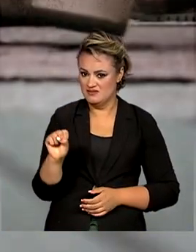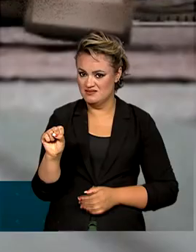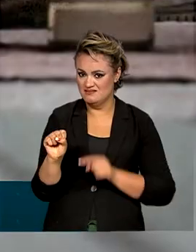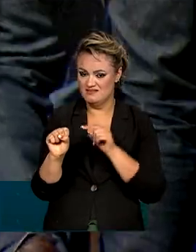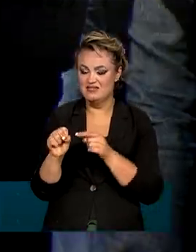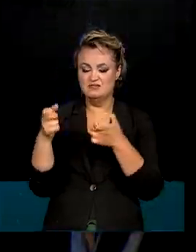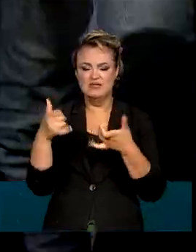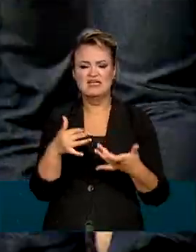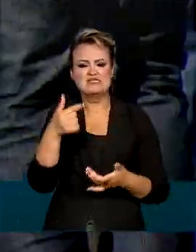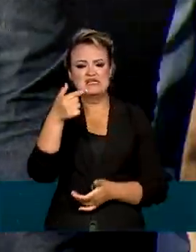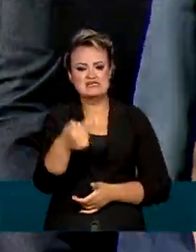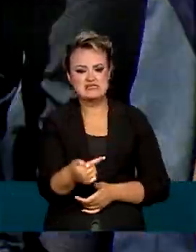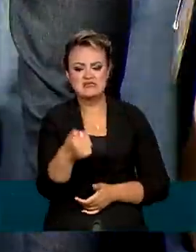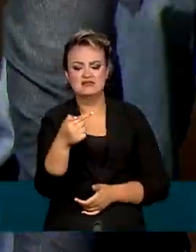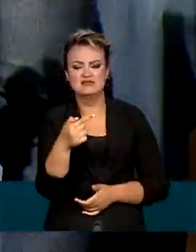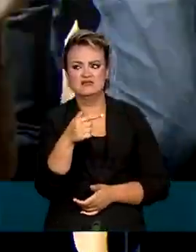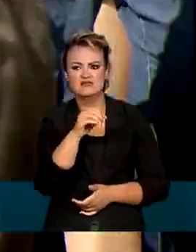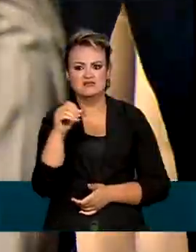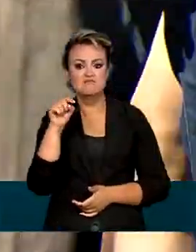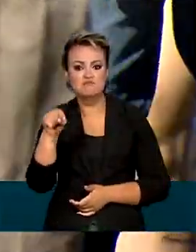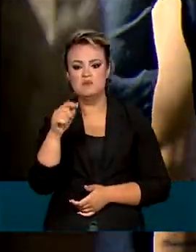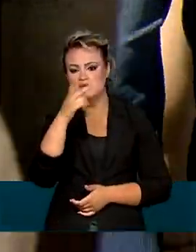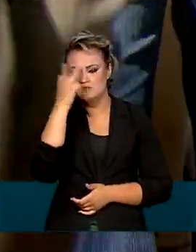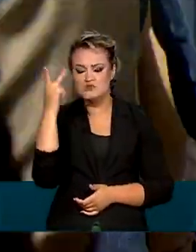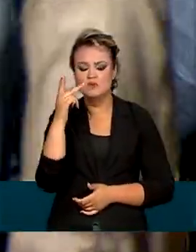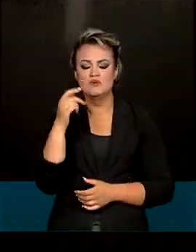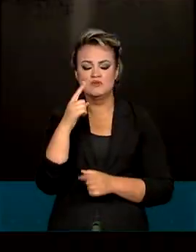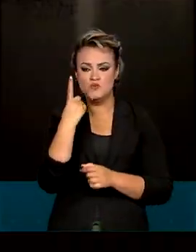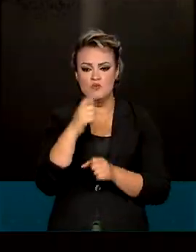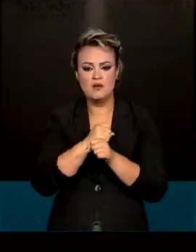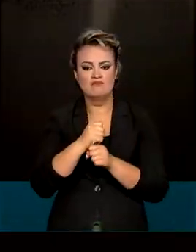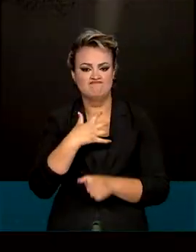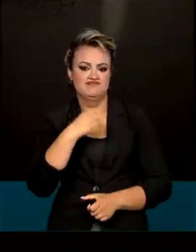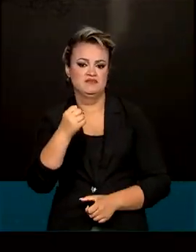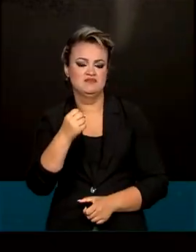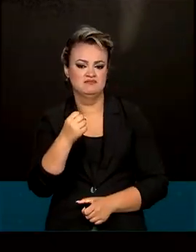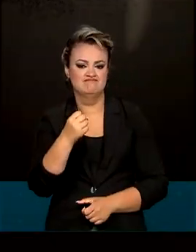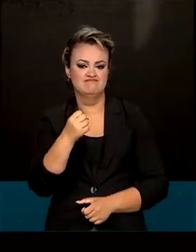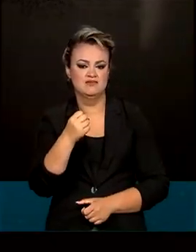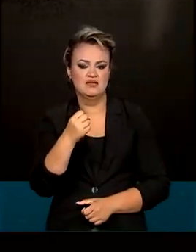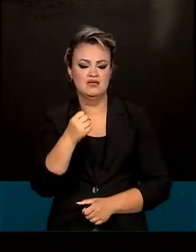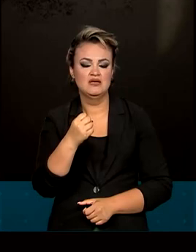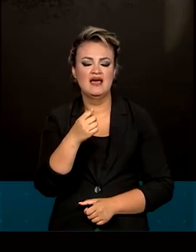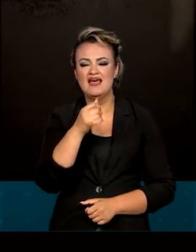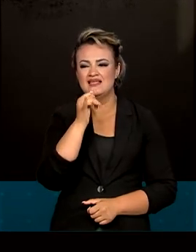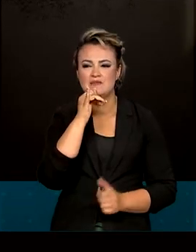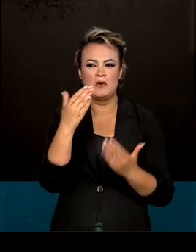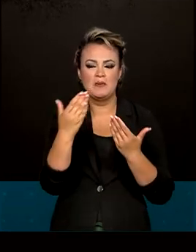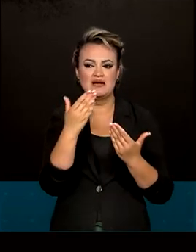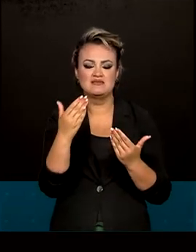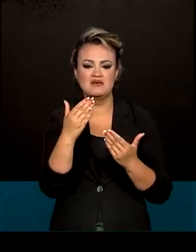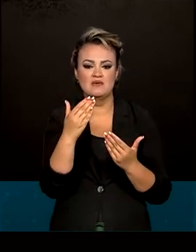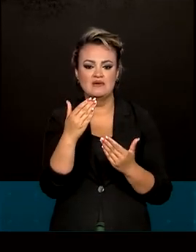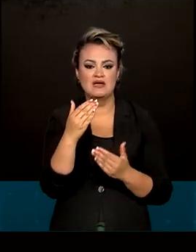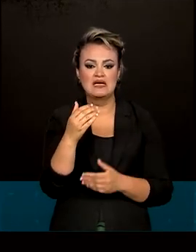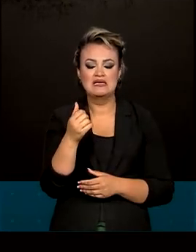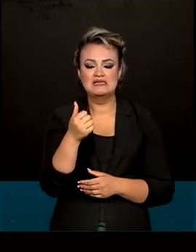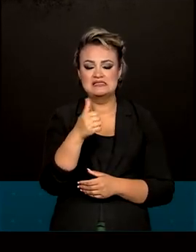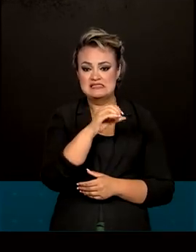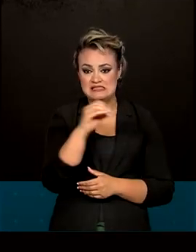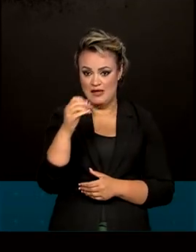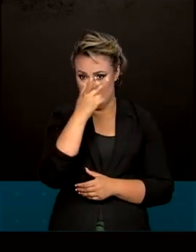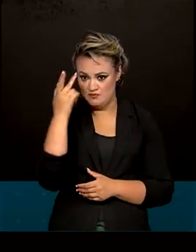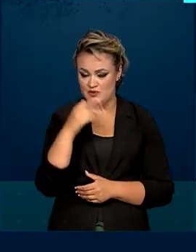Saúde, mais de 700 mil pessoas se suicidam todo ano. Ou seja, há um suicídio em cada 100 atestados de óbito